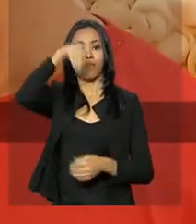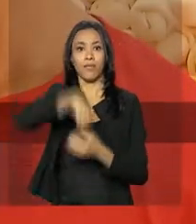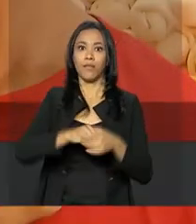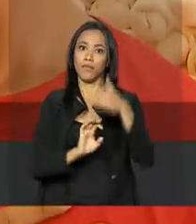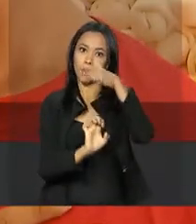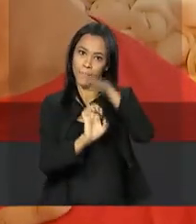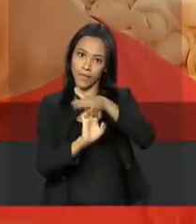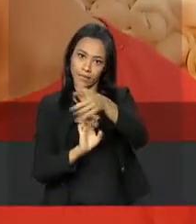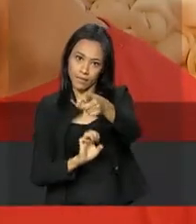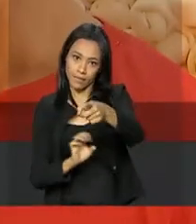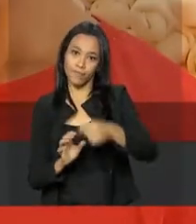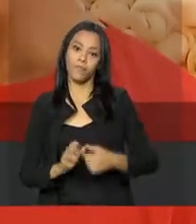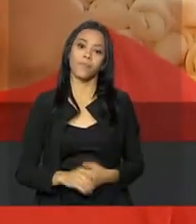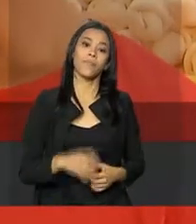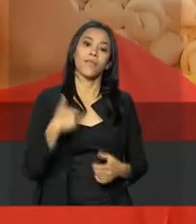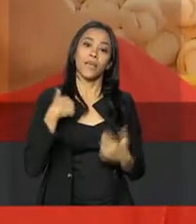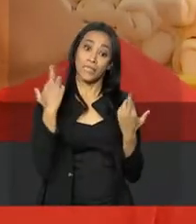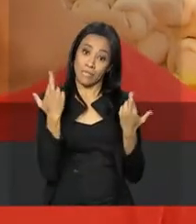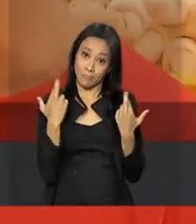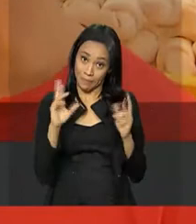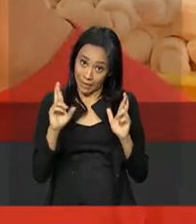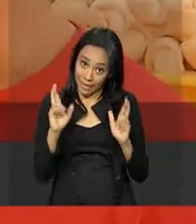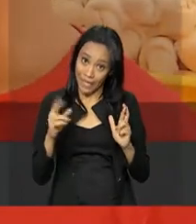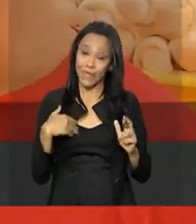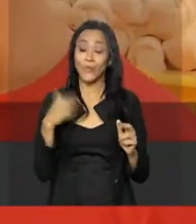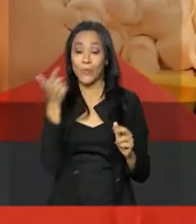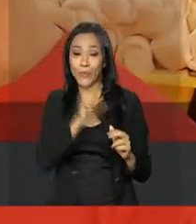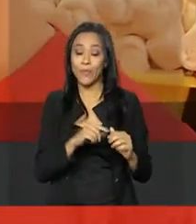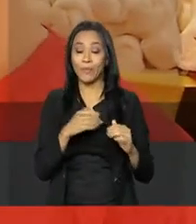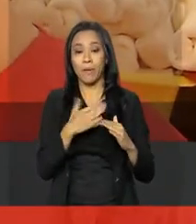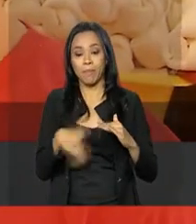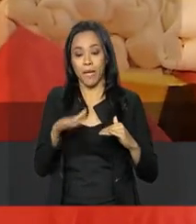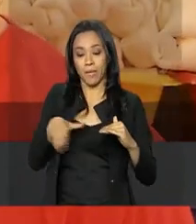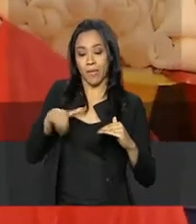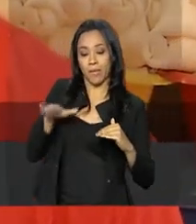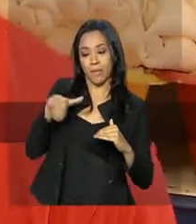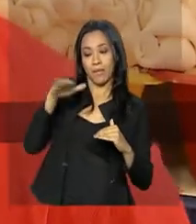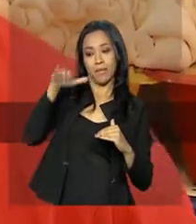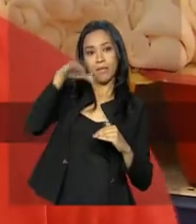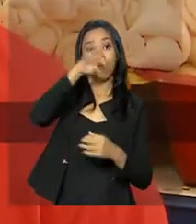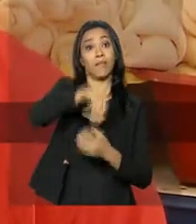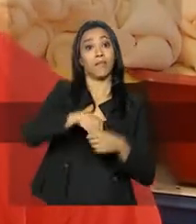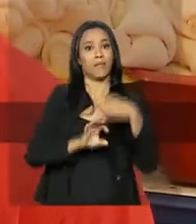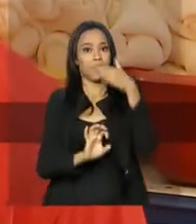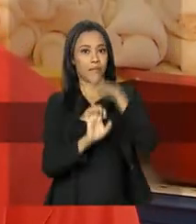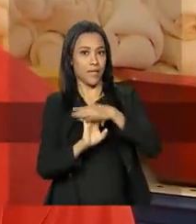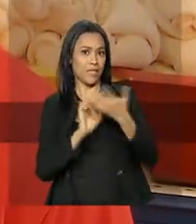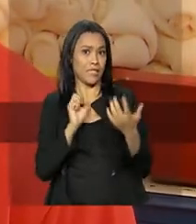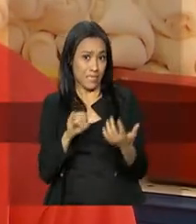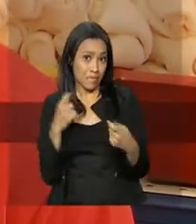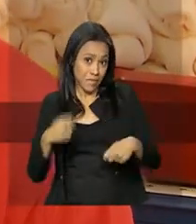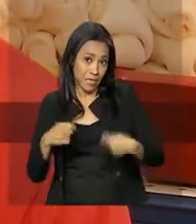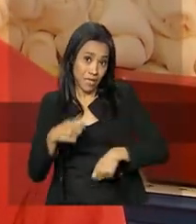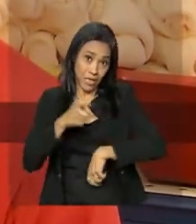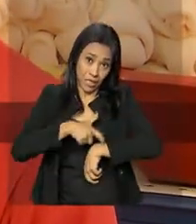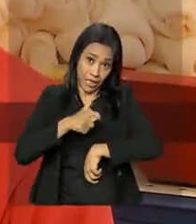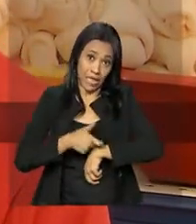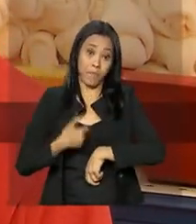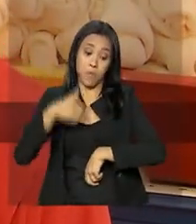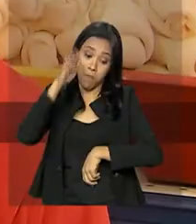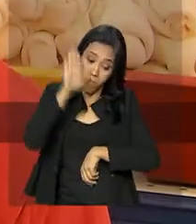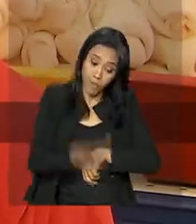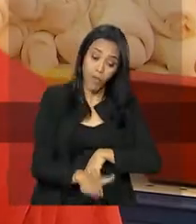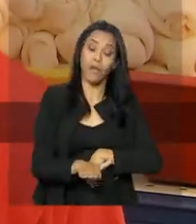espero poder continuar escalando, escalando, para chegar a mais grande. Se o tempo precisa que eu fique mais